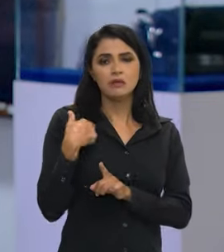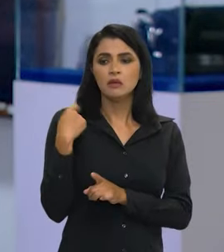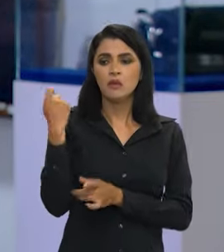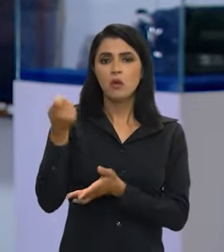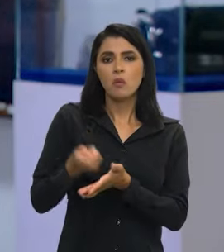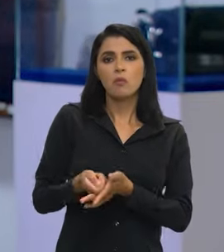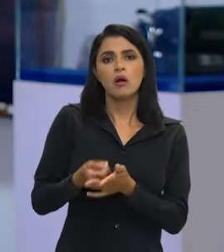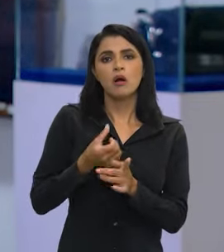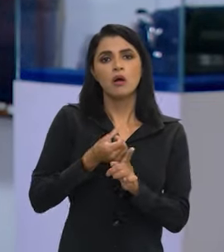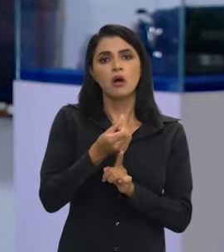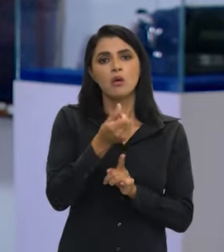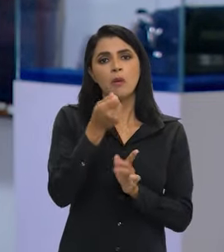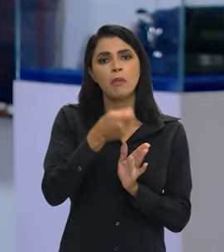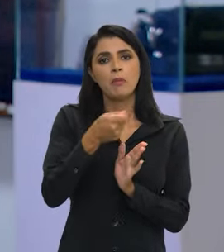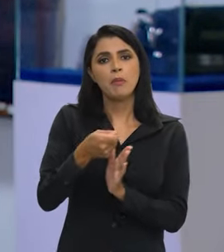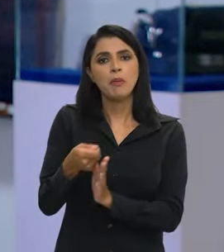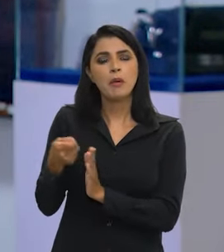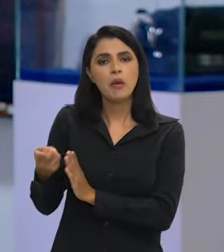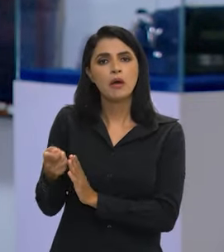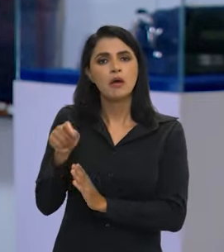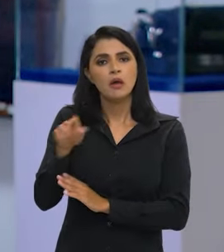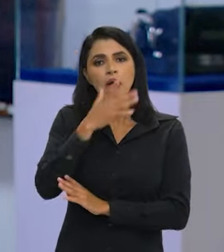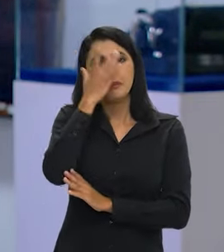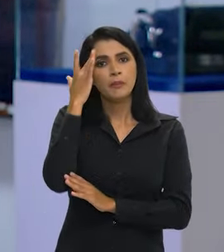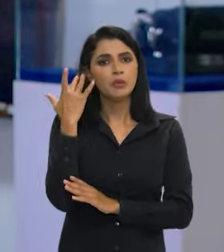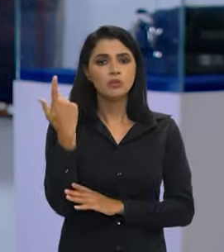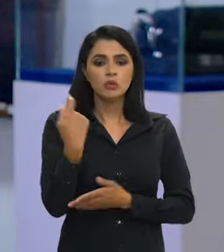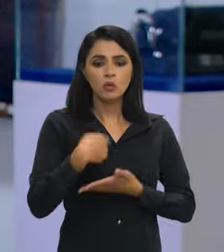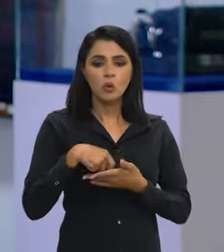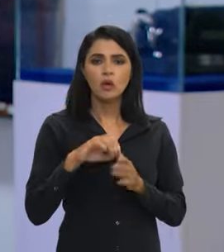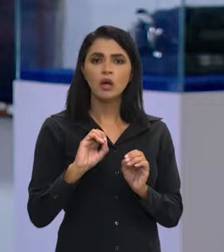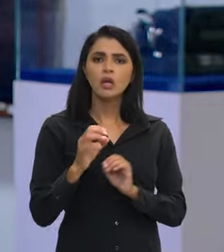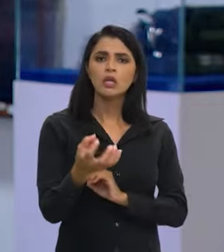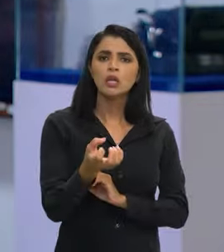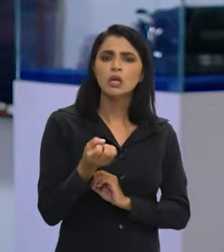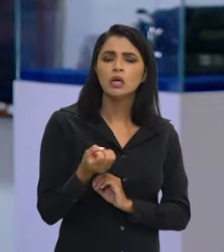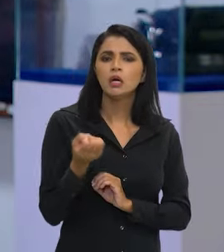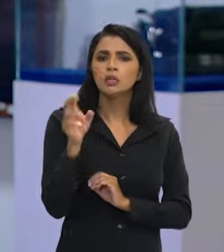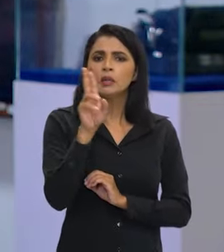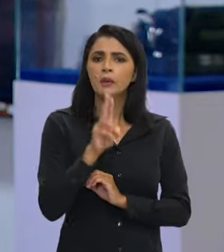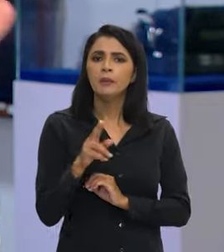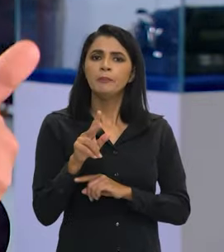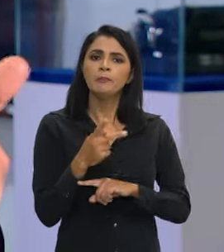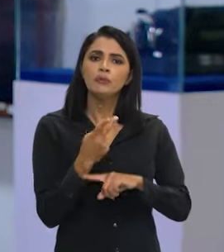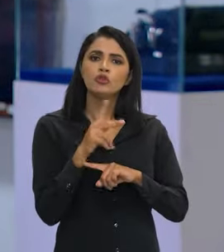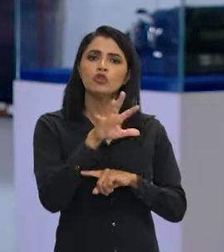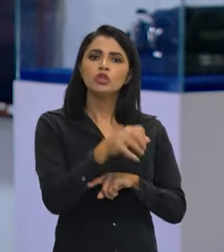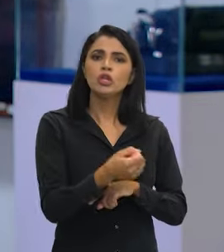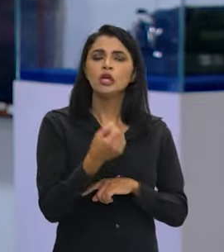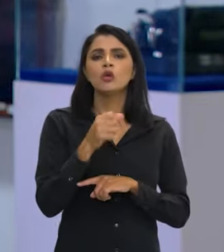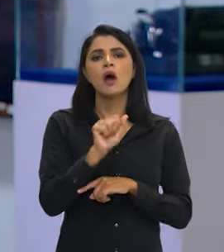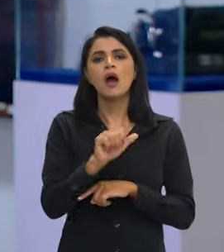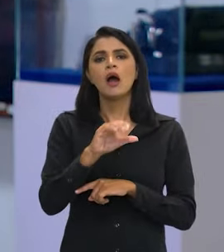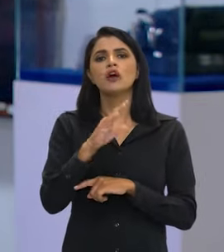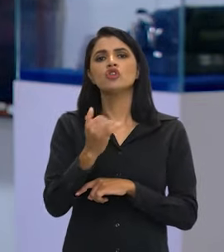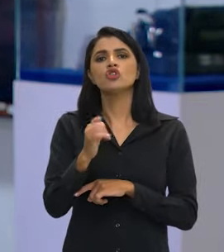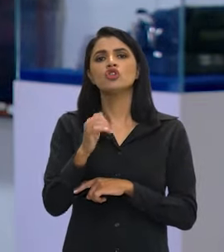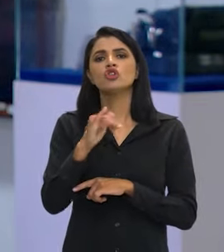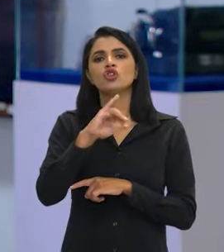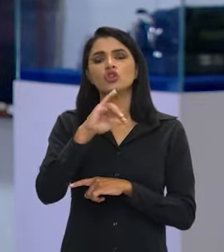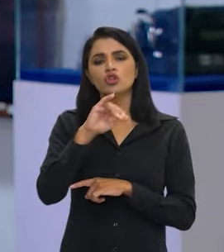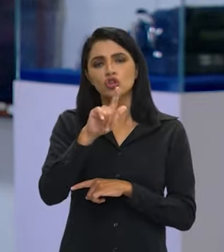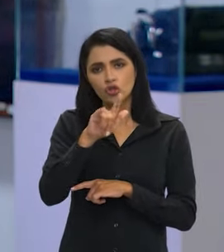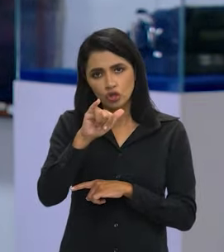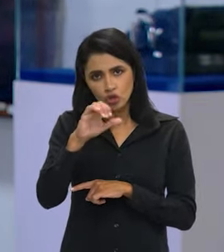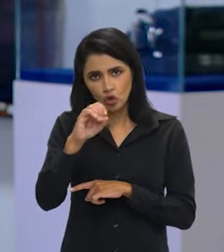meses, eu pago seis meses. E a pessoa fica sem receber o benefício e pegando dinheiro em AJ, pegando dinheiro em